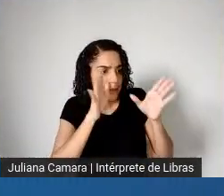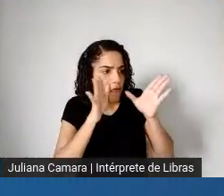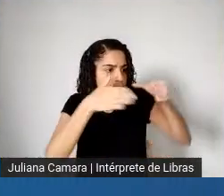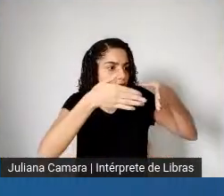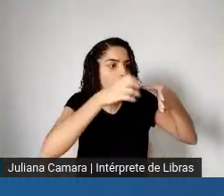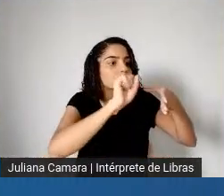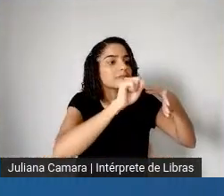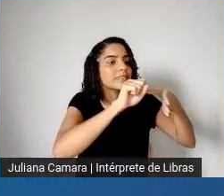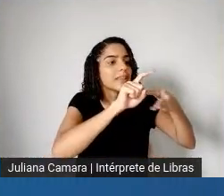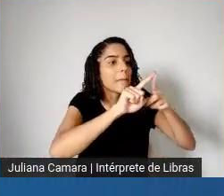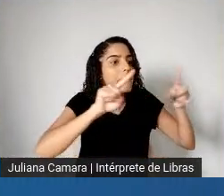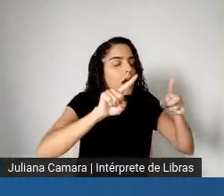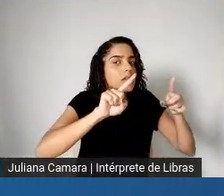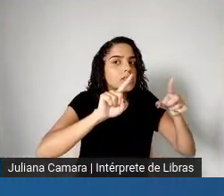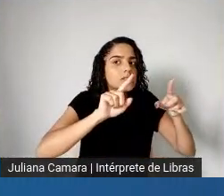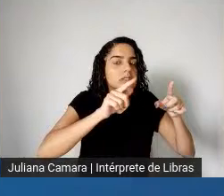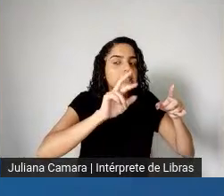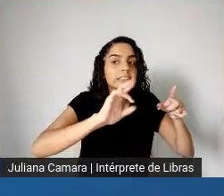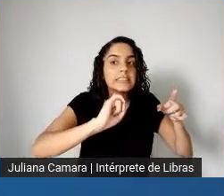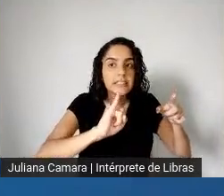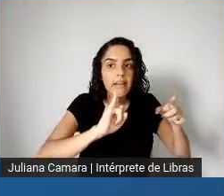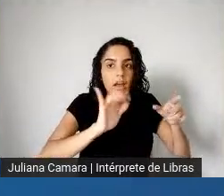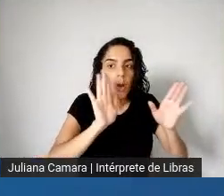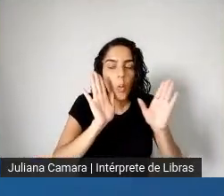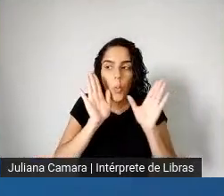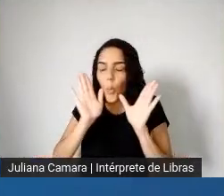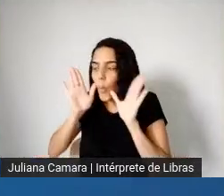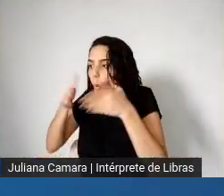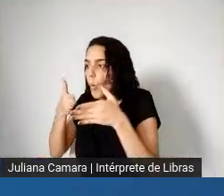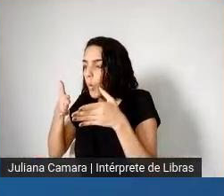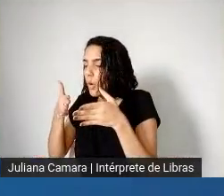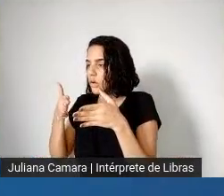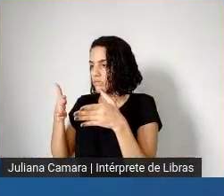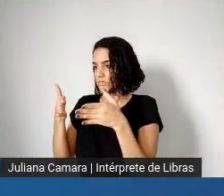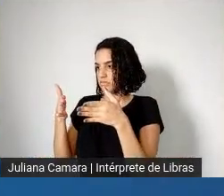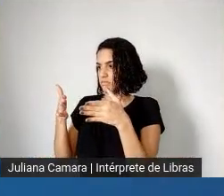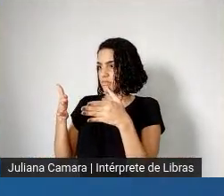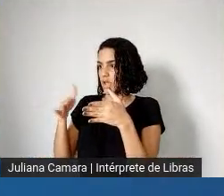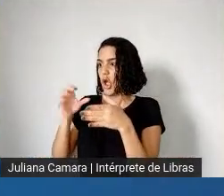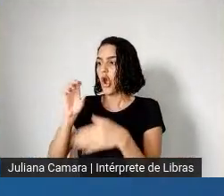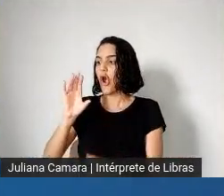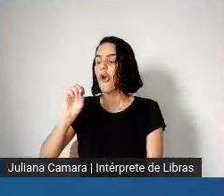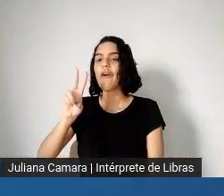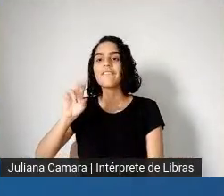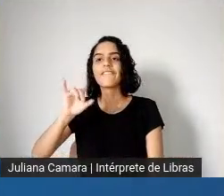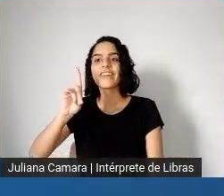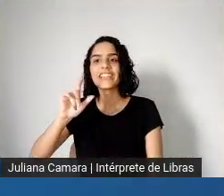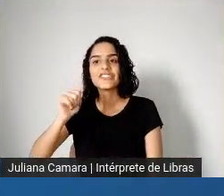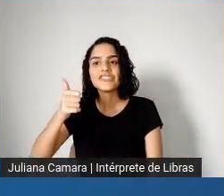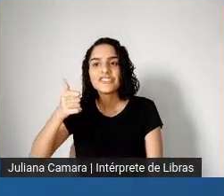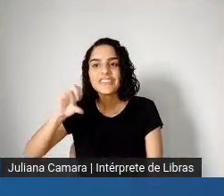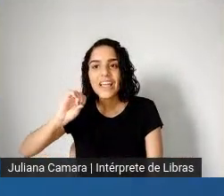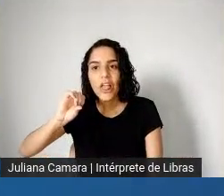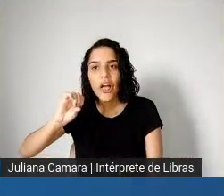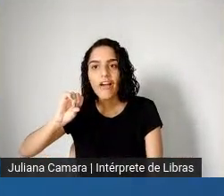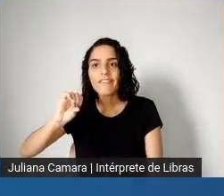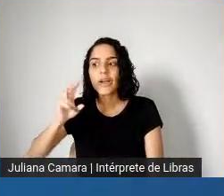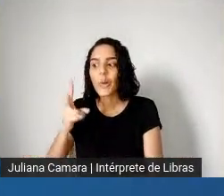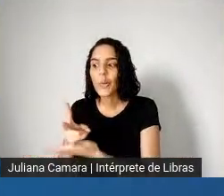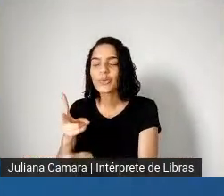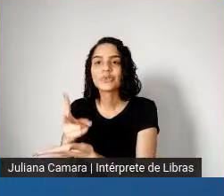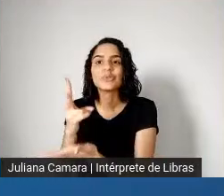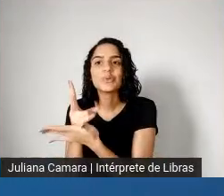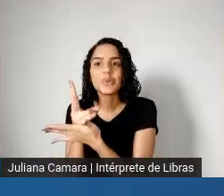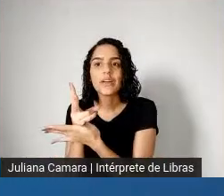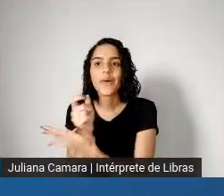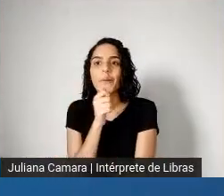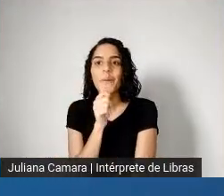Nós temos ainda a COVID continuada, ou seja, os milhões de brasileiros que adoeceram e que agora apresentam